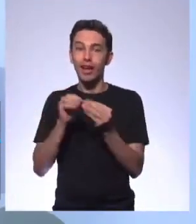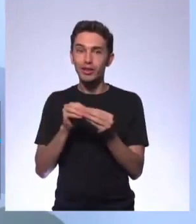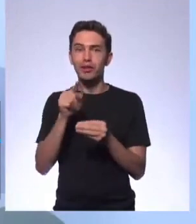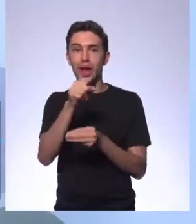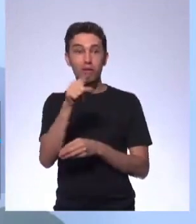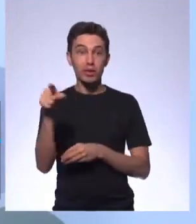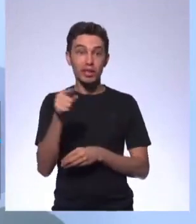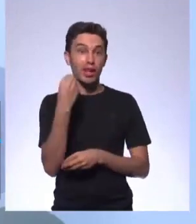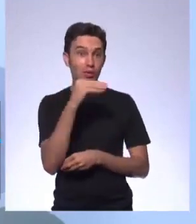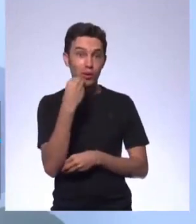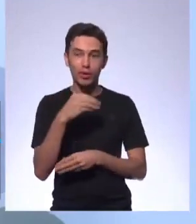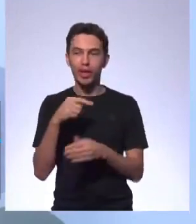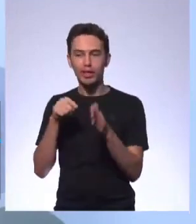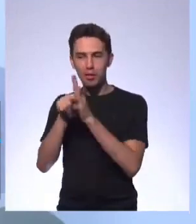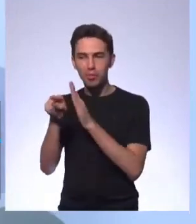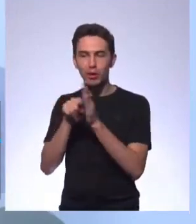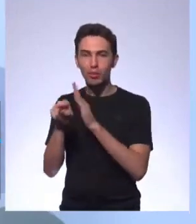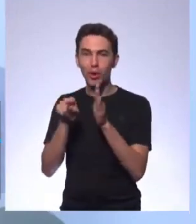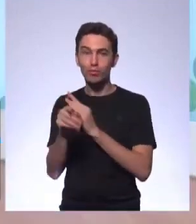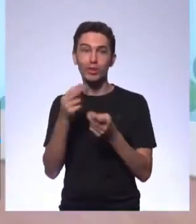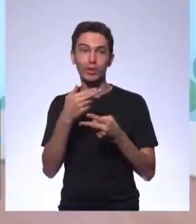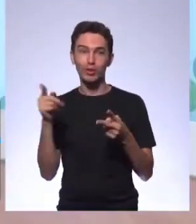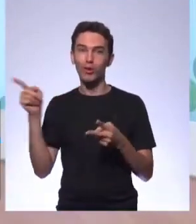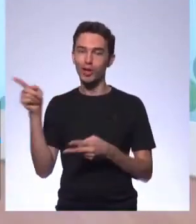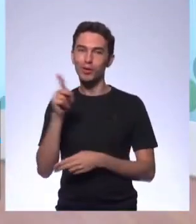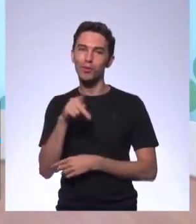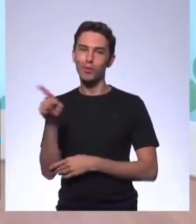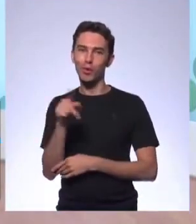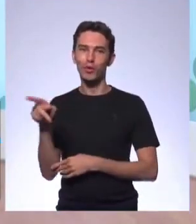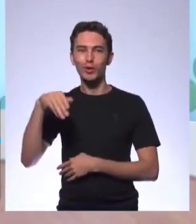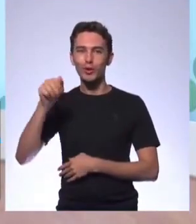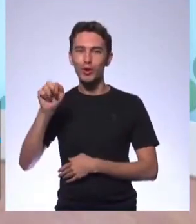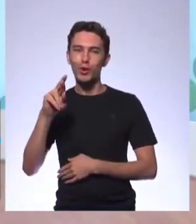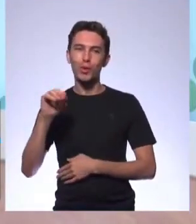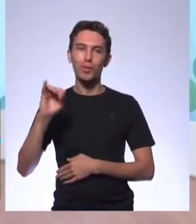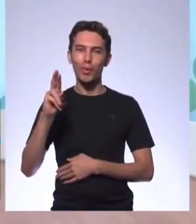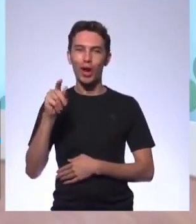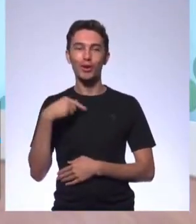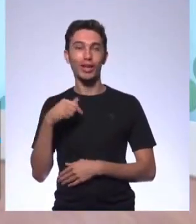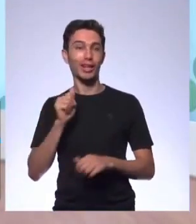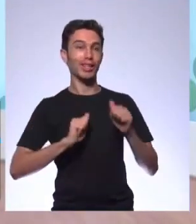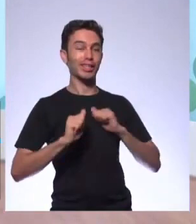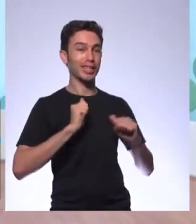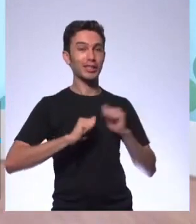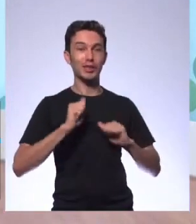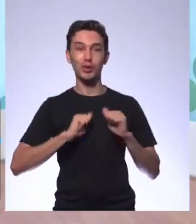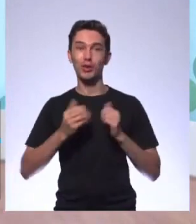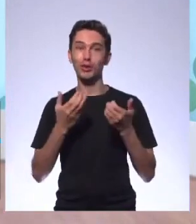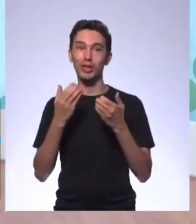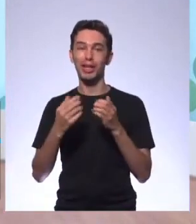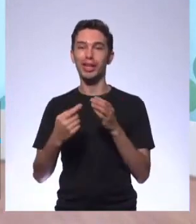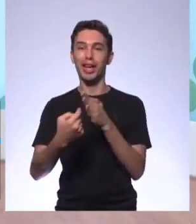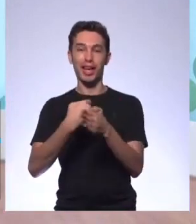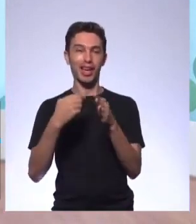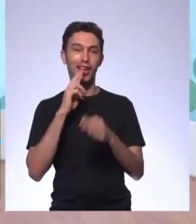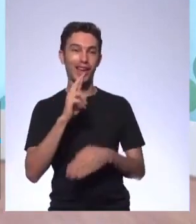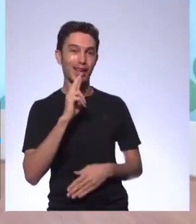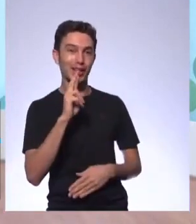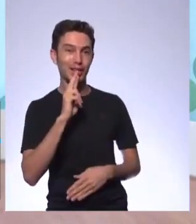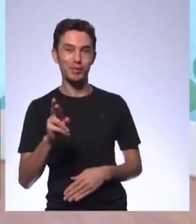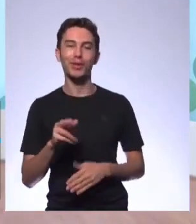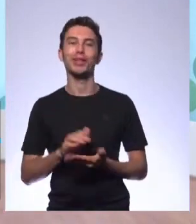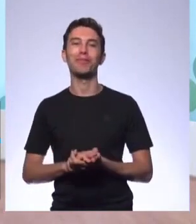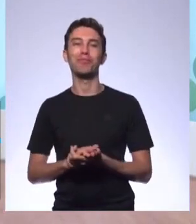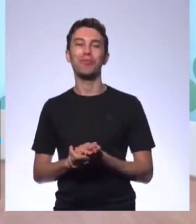ele. Então, vai elaborando aí, pergunta para o Mauro, que ele está aqui ansioso para saber o que vão perguntar lá, estou ansioso. Isso. Antes